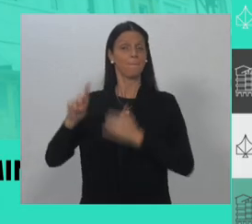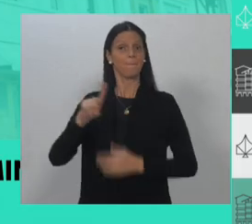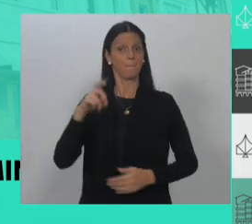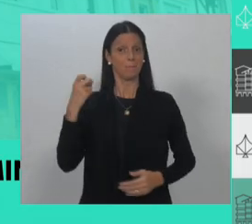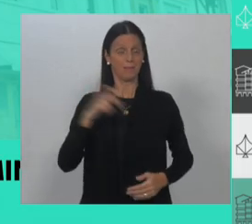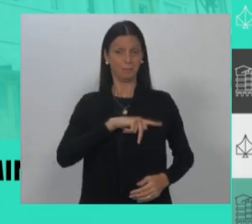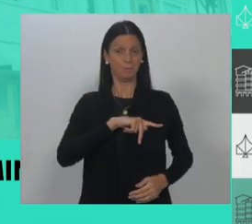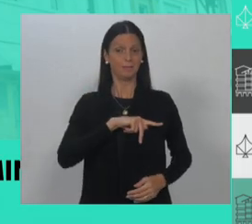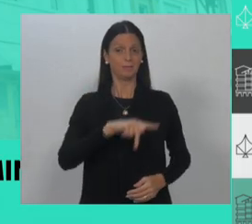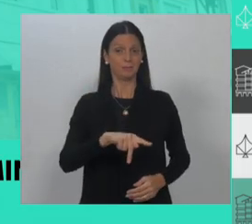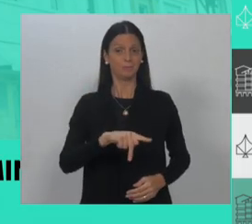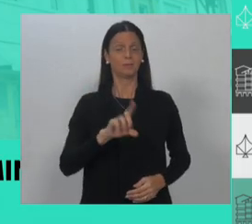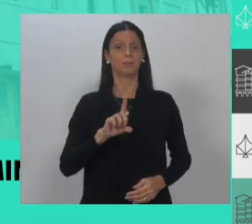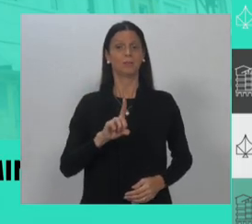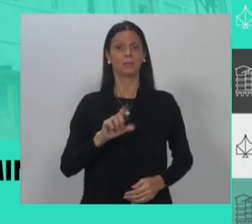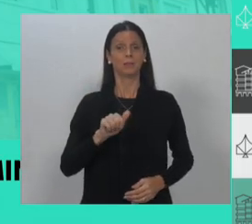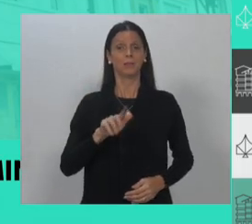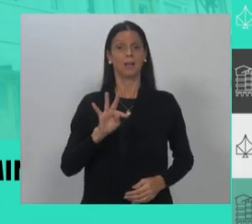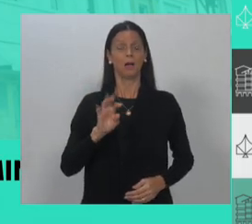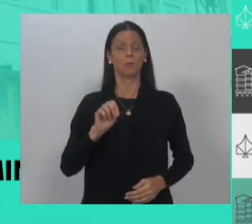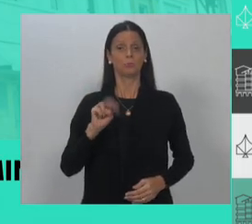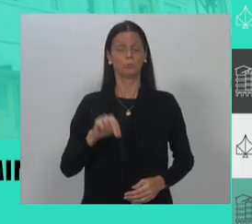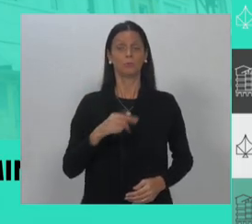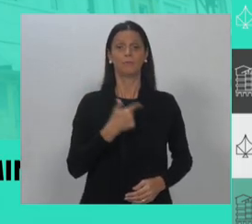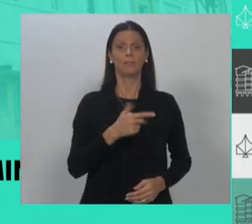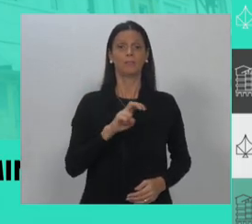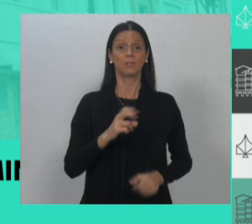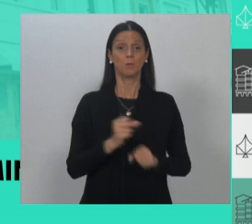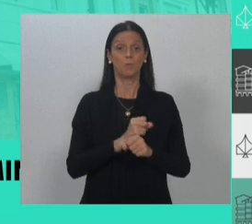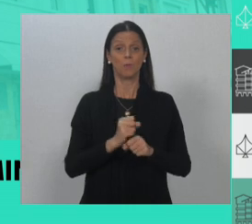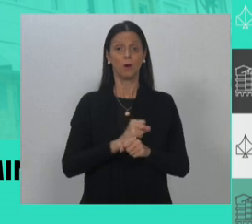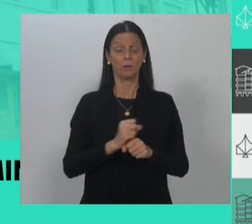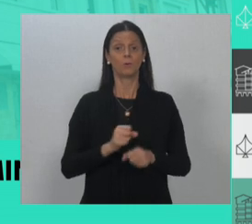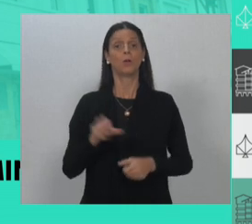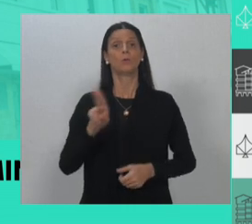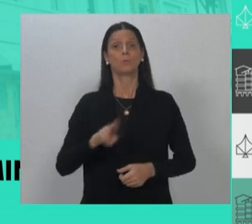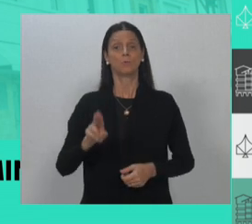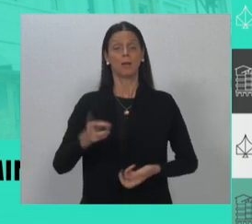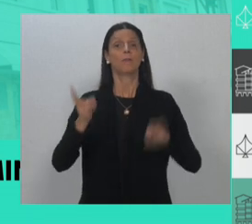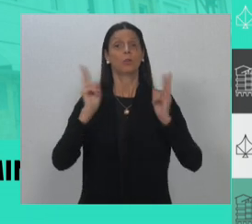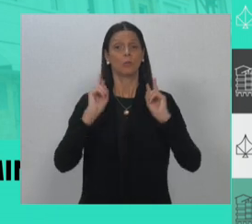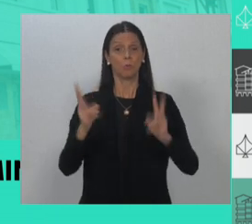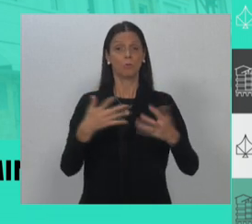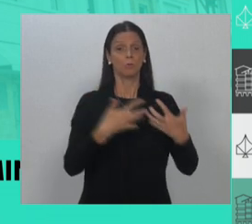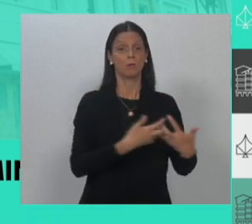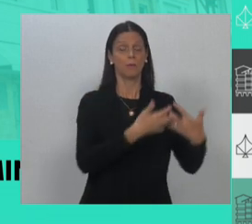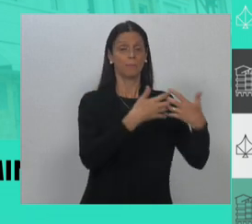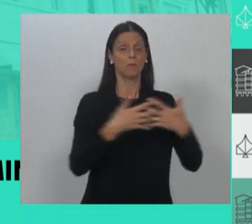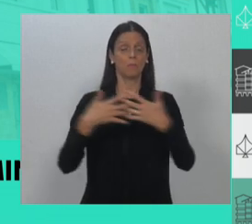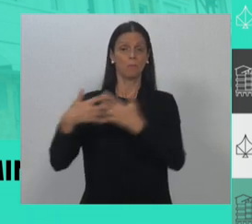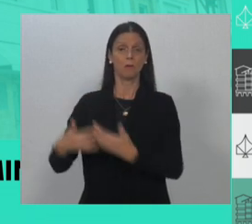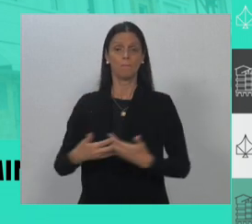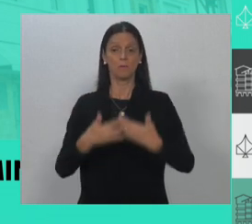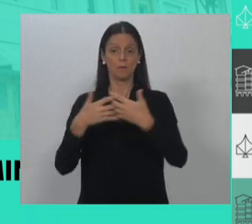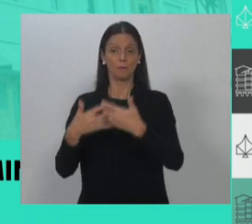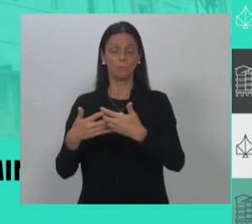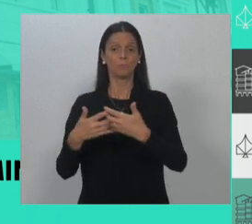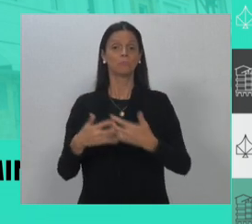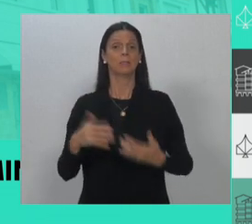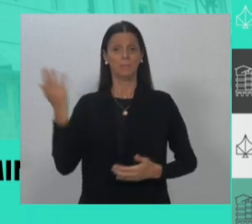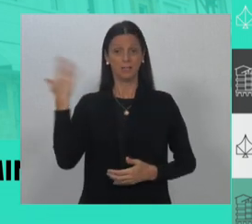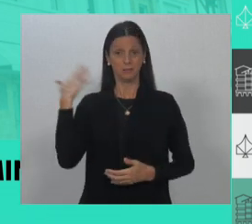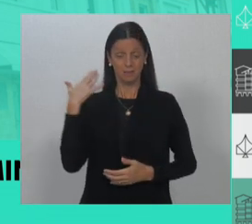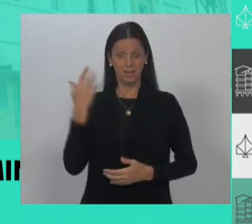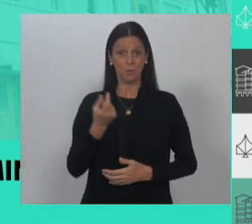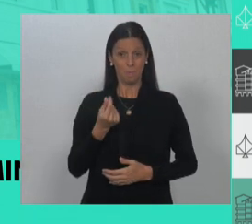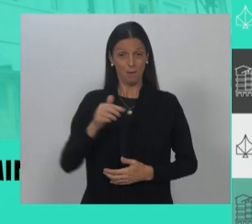-prefeito, Dautos do Reis, ficou 25 anos com dois caminhões Volma. O Blumenau ficou ali. Esse caminhão não custou barato.